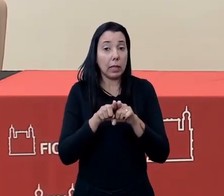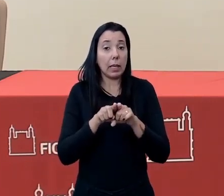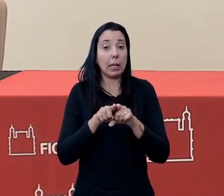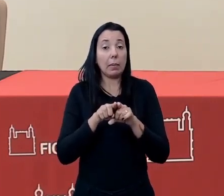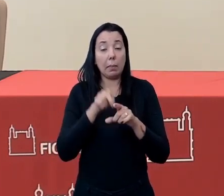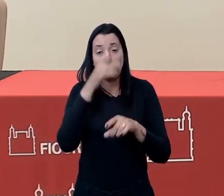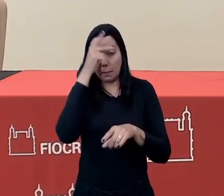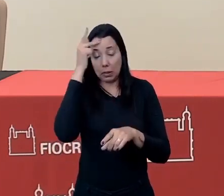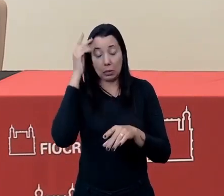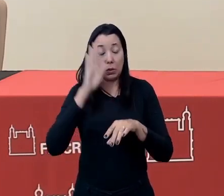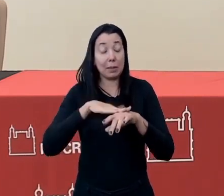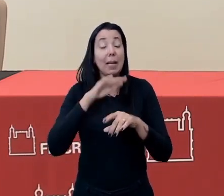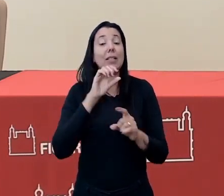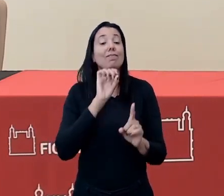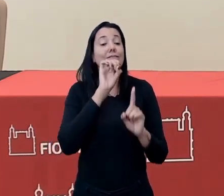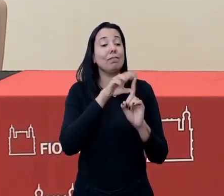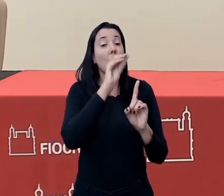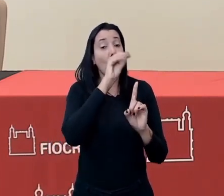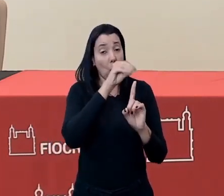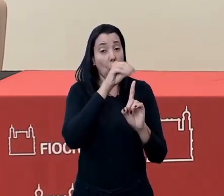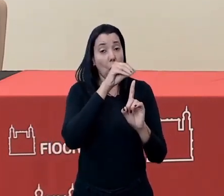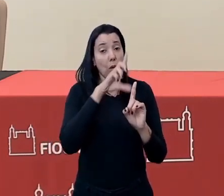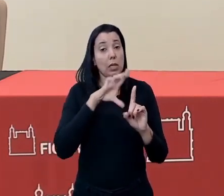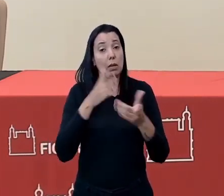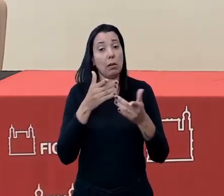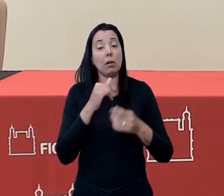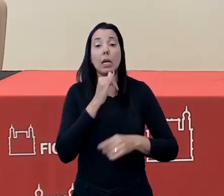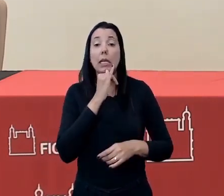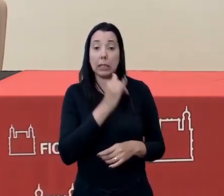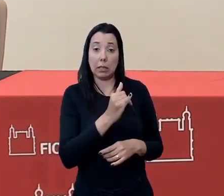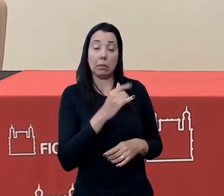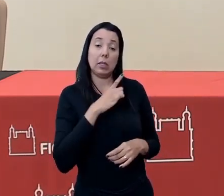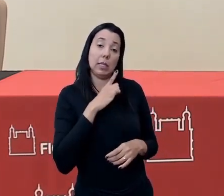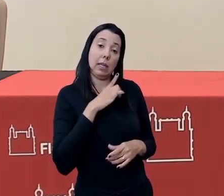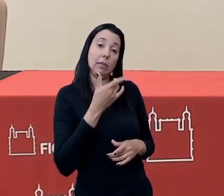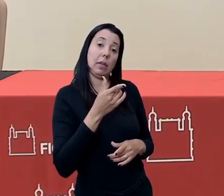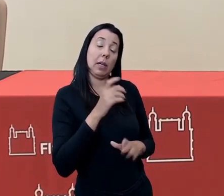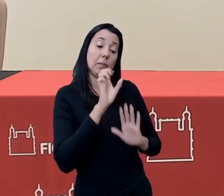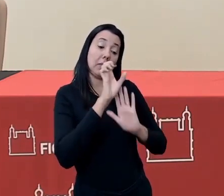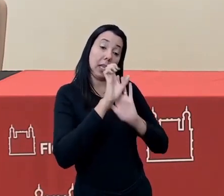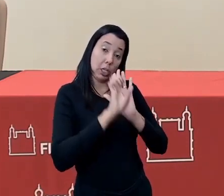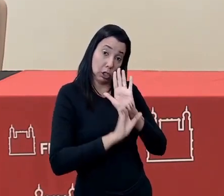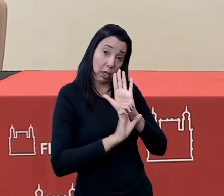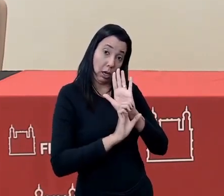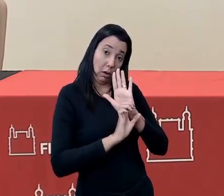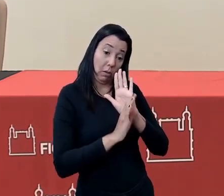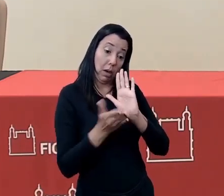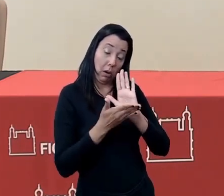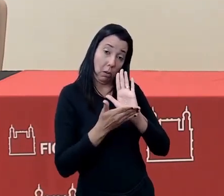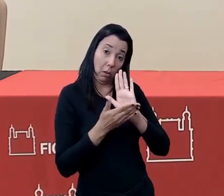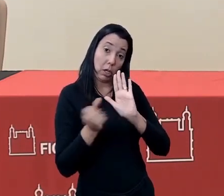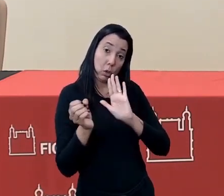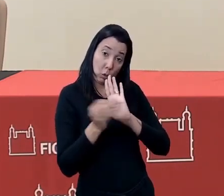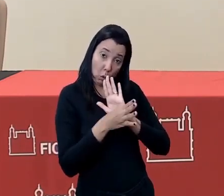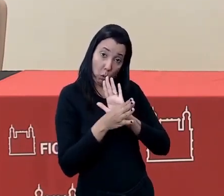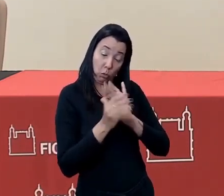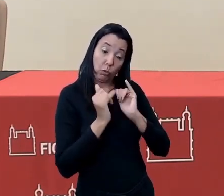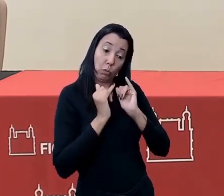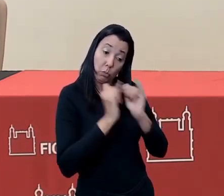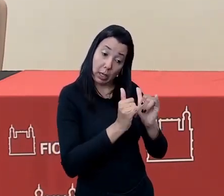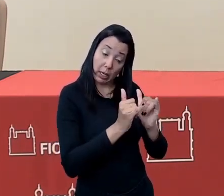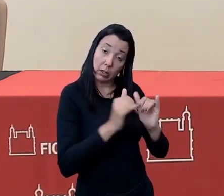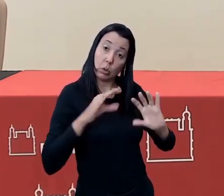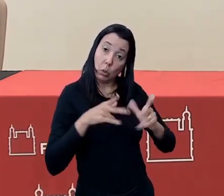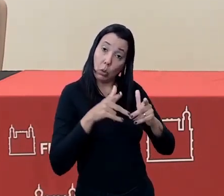mais vulneráveis. Então, assim, é importante que, por exemplo, a gente teve um edital recentemente publicado para